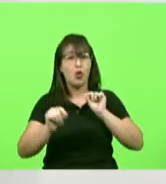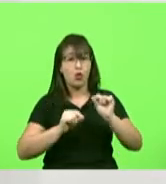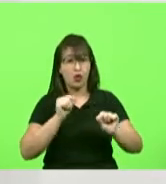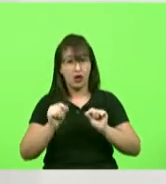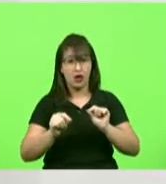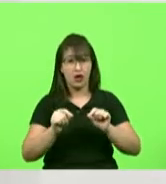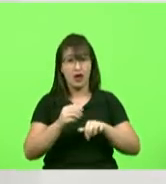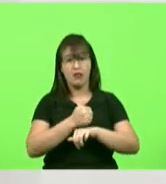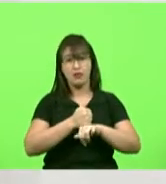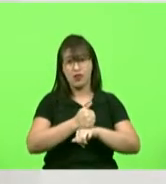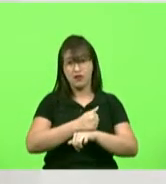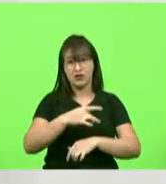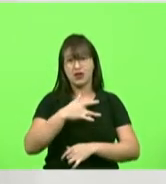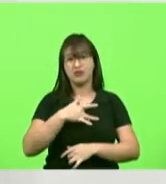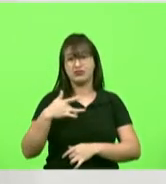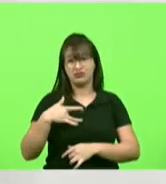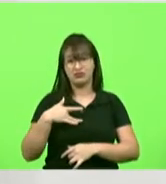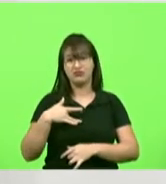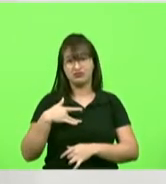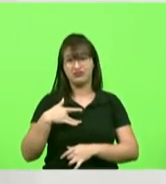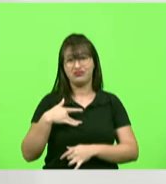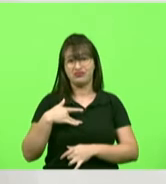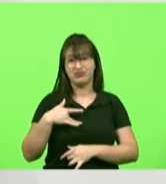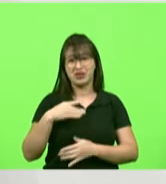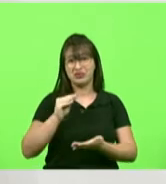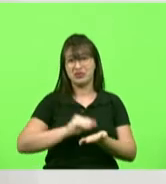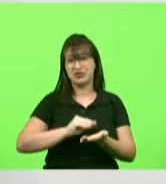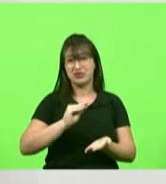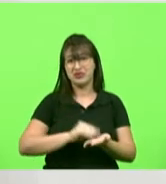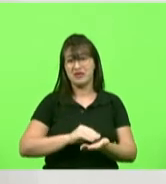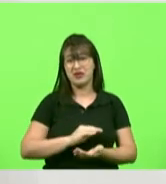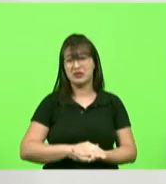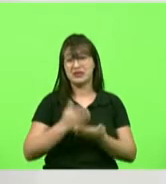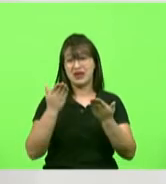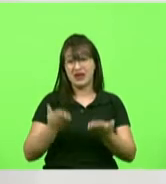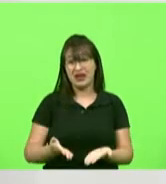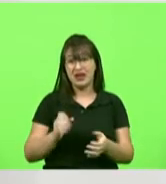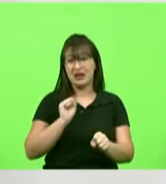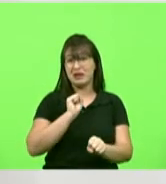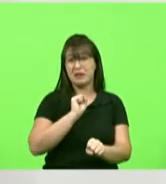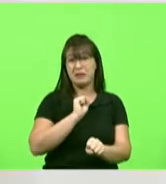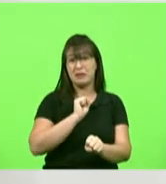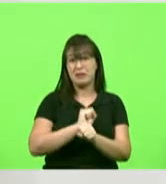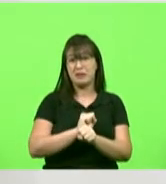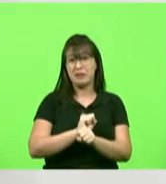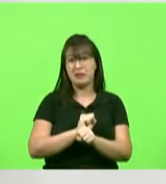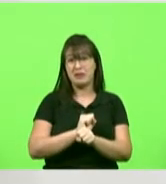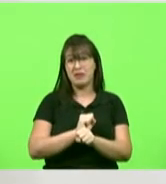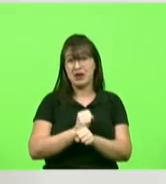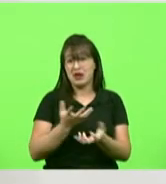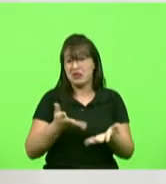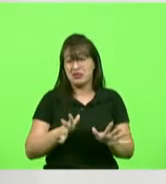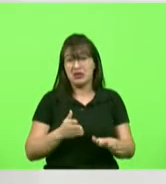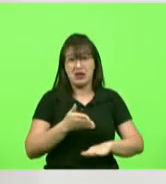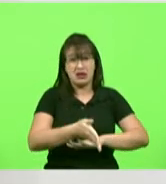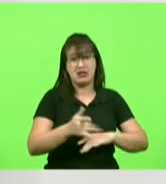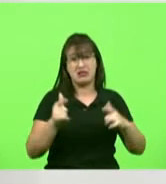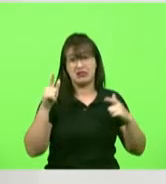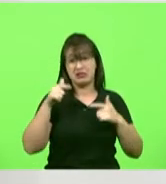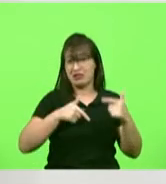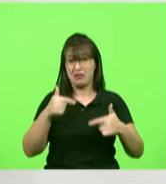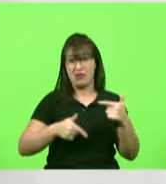passar a ser financeiramente inviável para a pessoa ela vai parar de achar motivação para poder trabalhar todos os meses